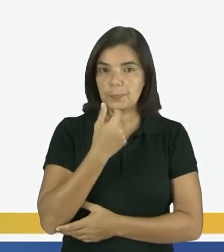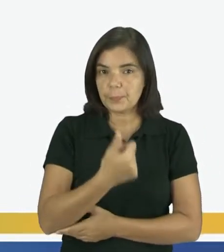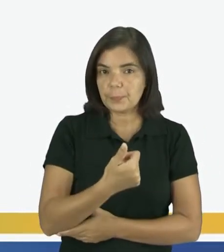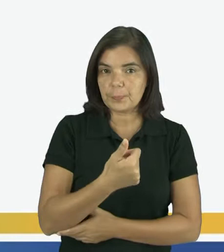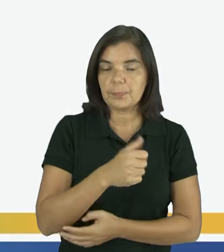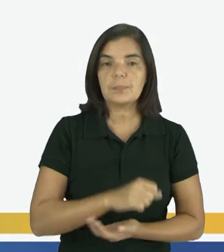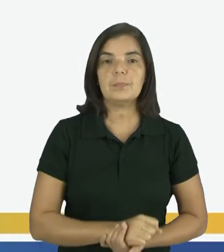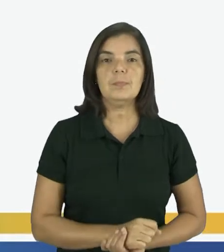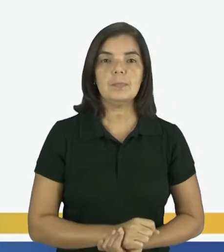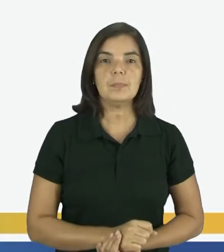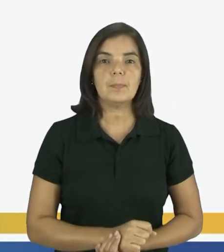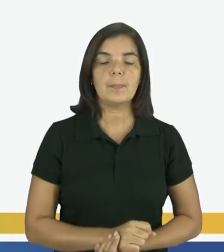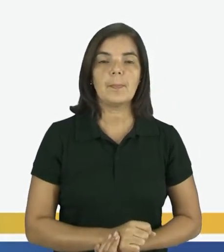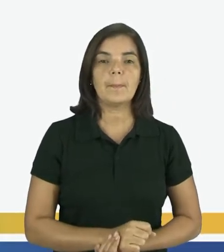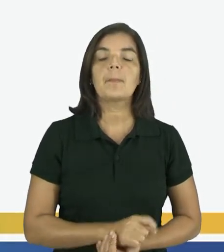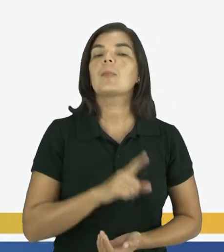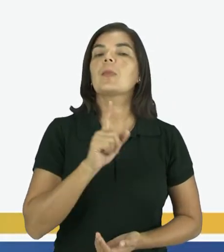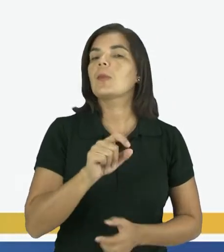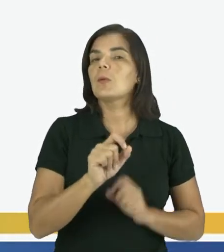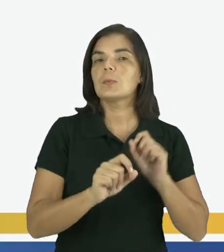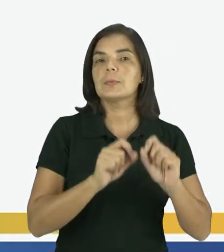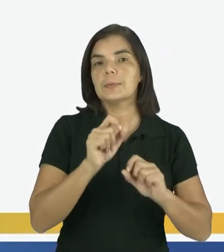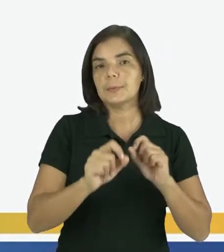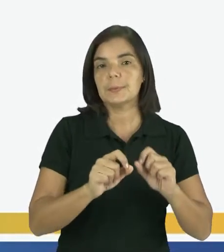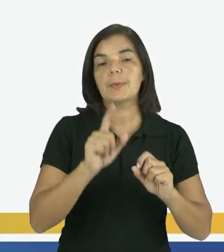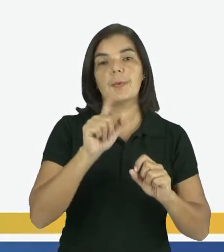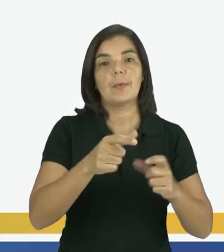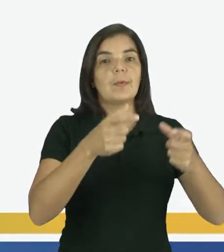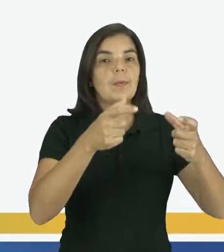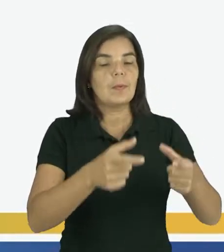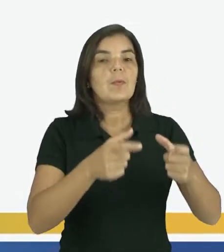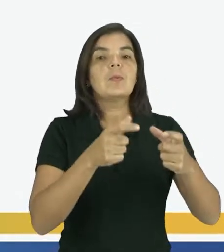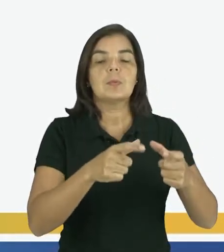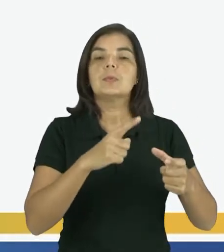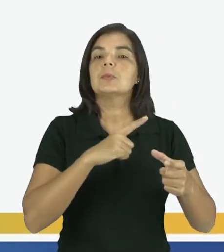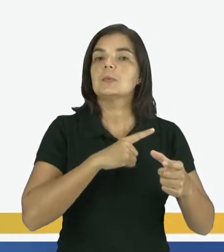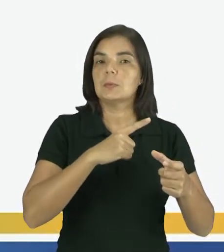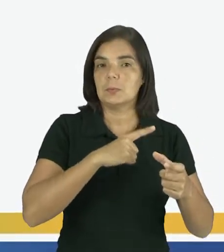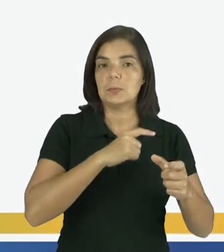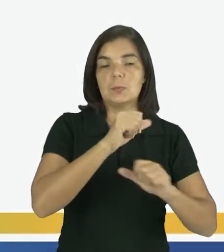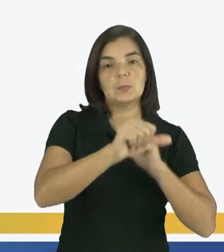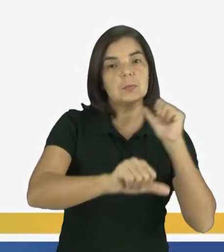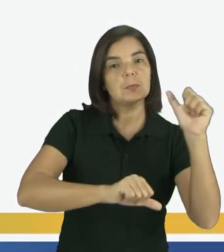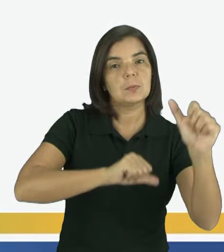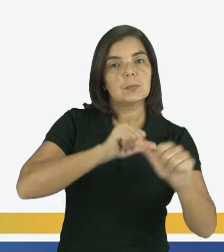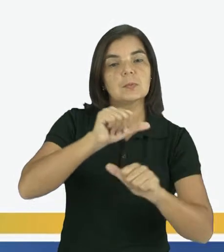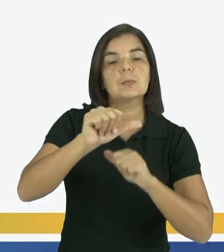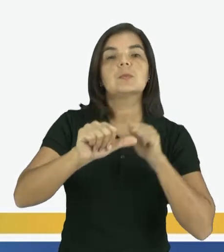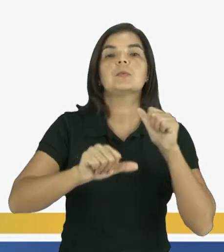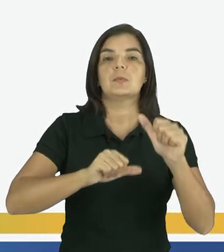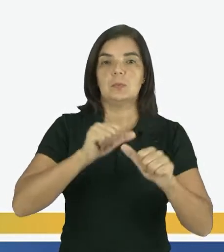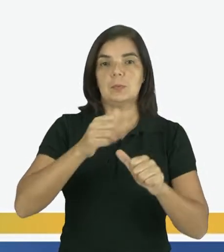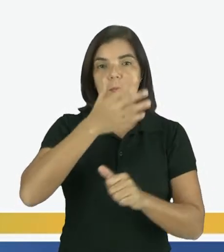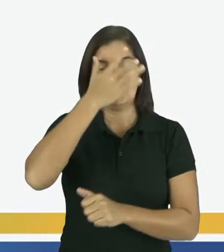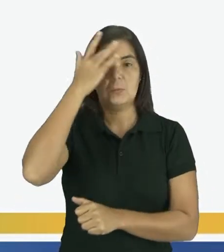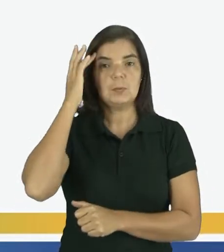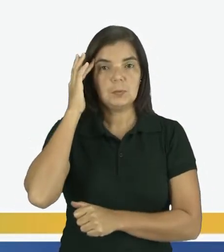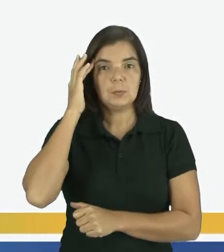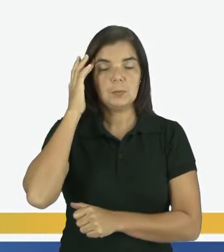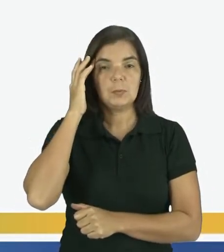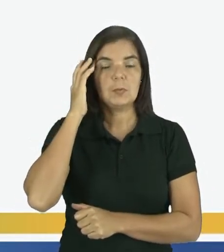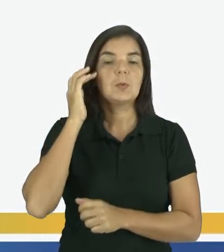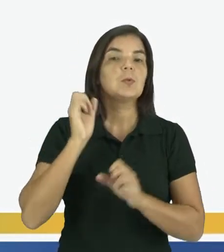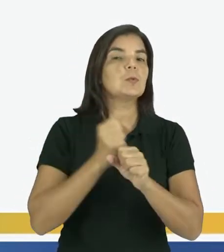Espaço geográfico é aquele espaço ocupado e transformado pelas pessoas